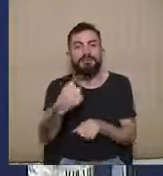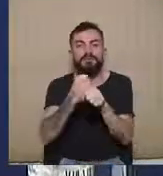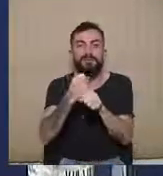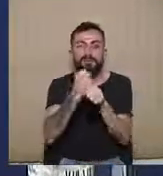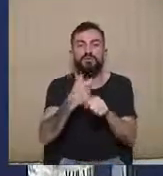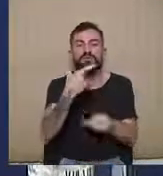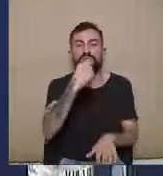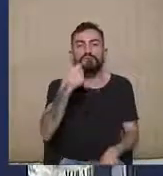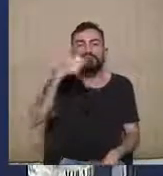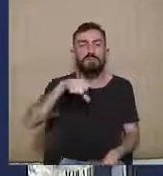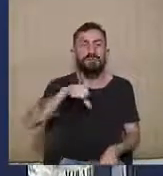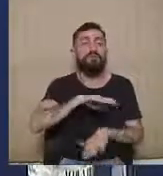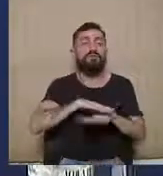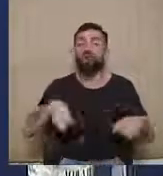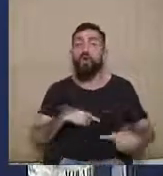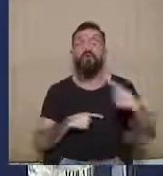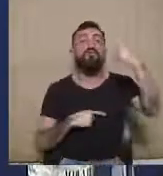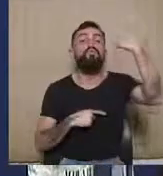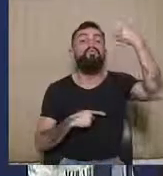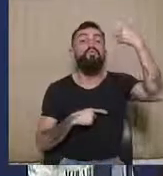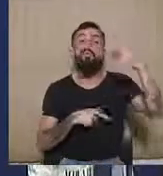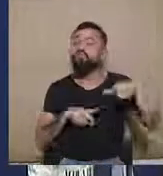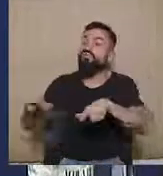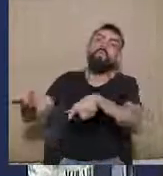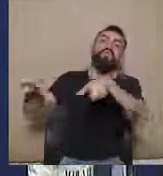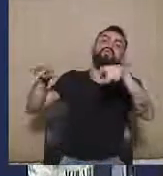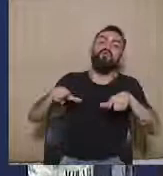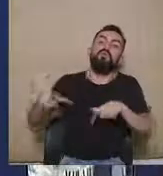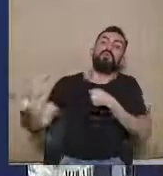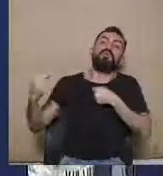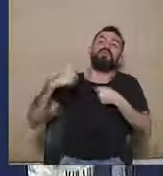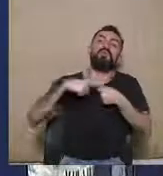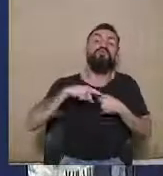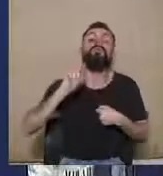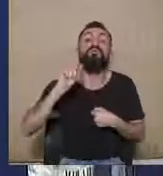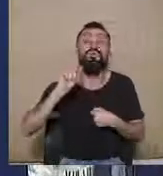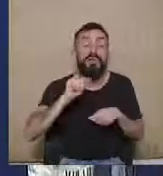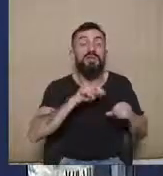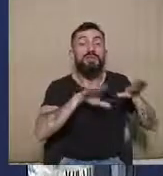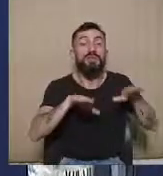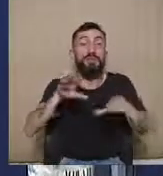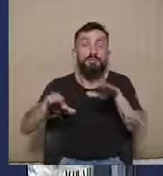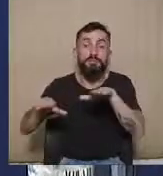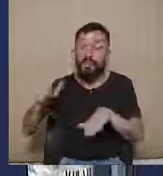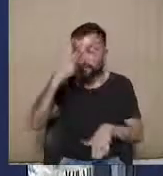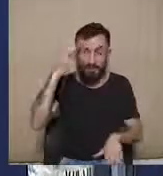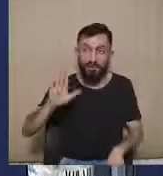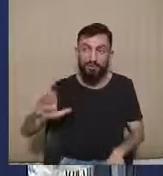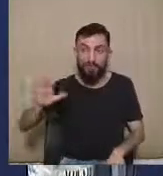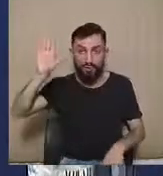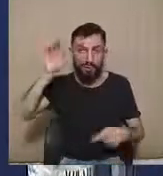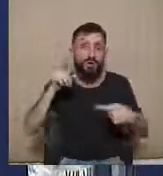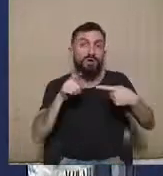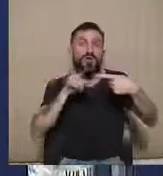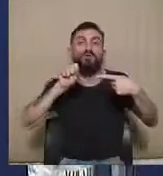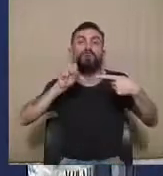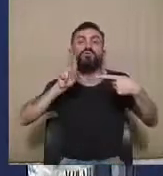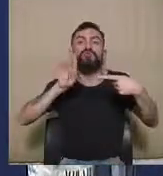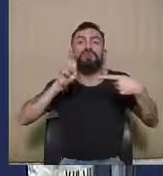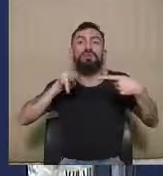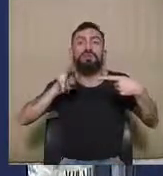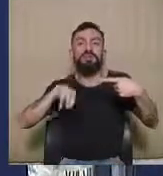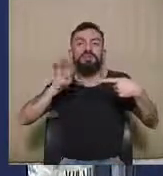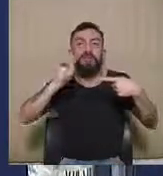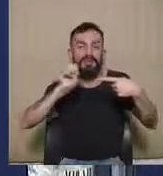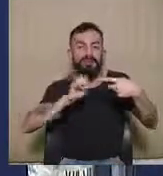limitado a uma única hipótese. Ele agora se limita a discutir ineligibilidades supervenientes ou constitucionais e também a